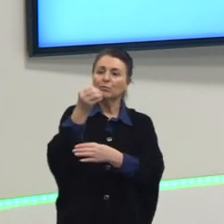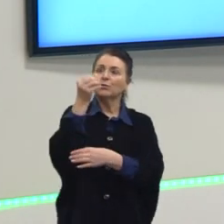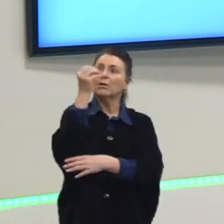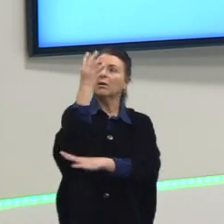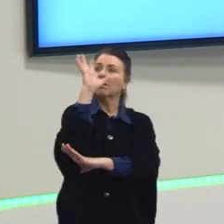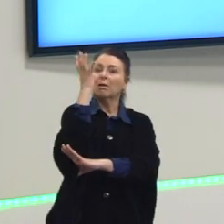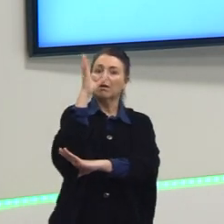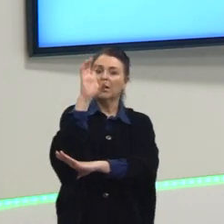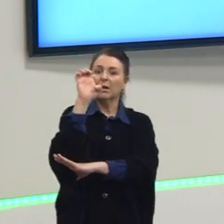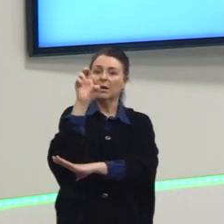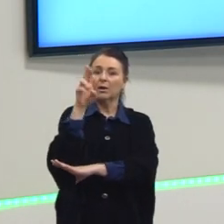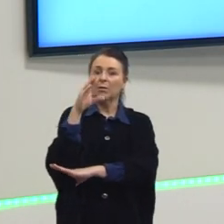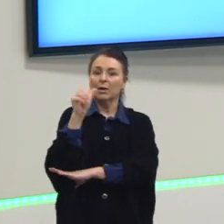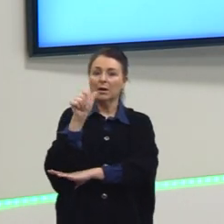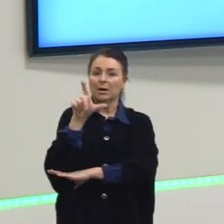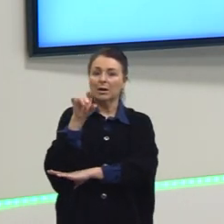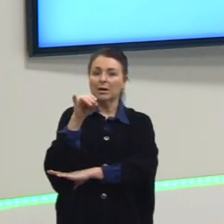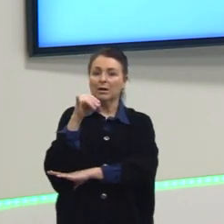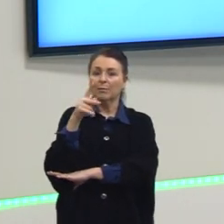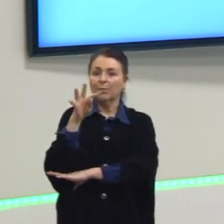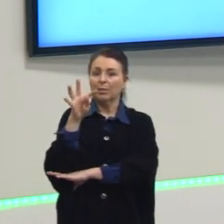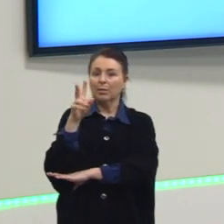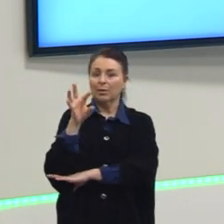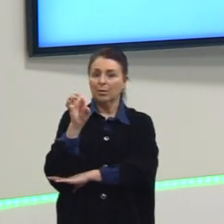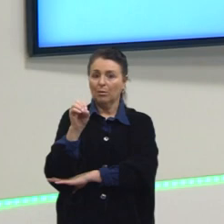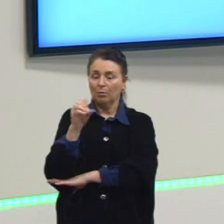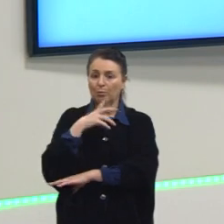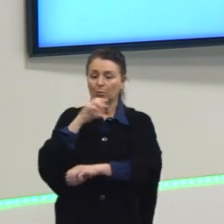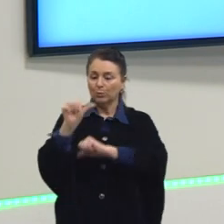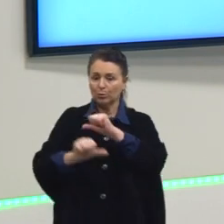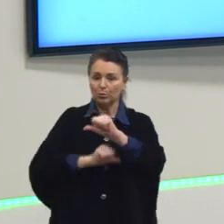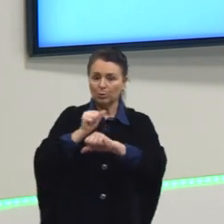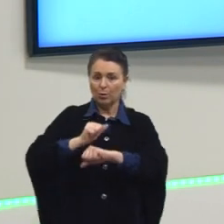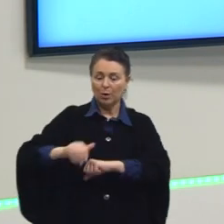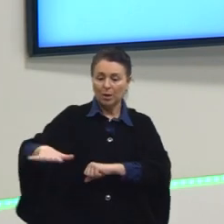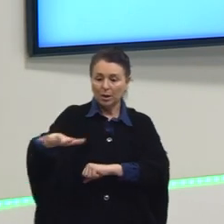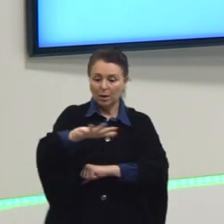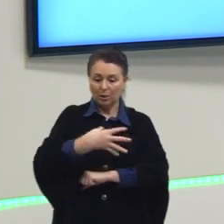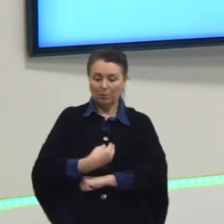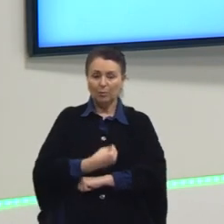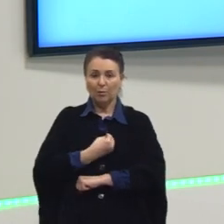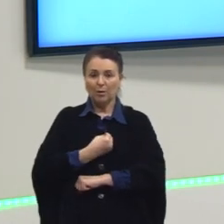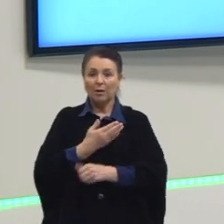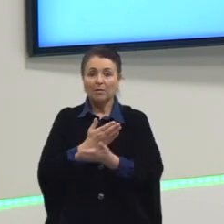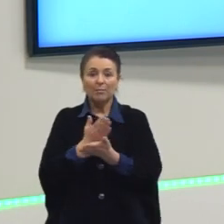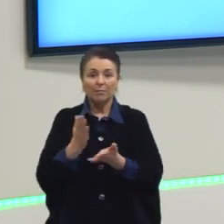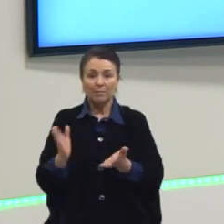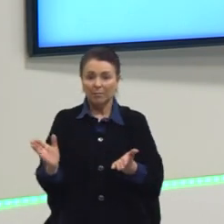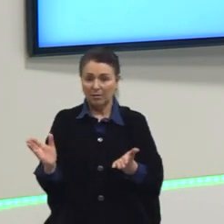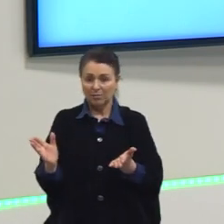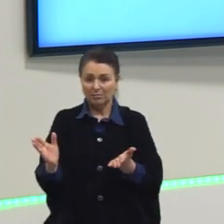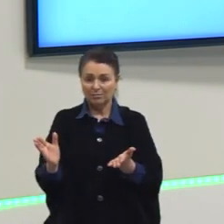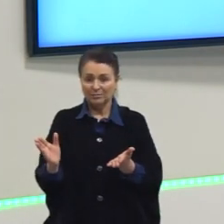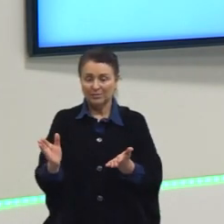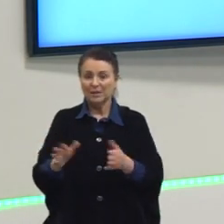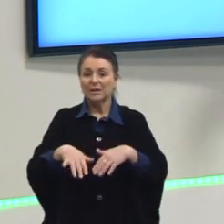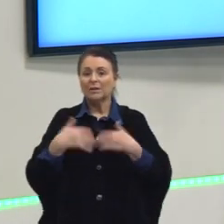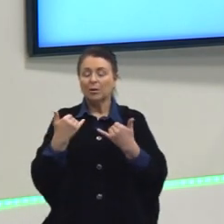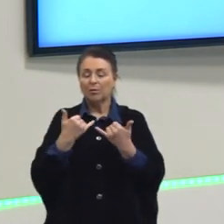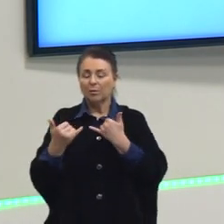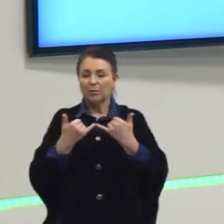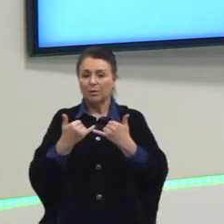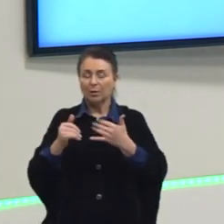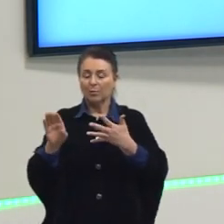né? Esse habitat, quando troca esse ambiente, todas as espécies sofrem, porque perde o seu habitat. Então, aqui, por exemplo, as